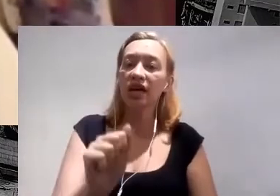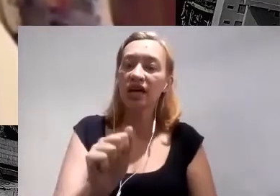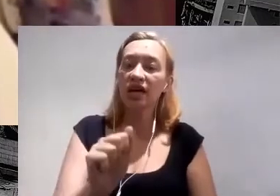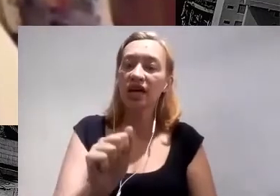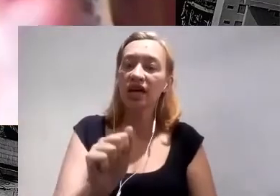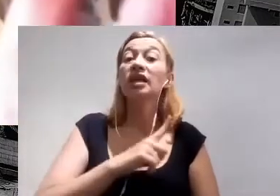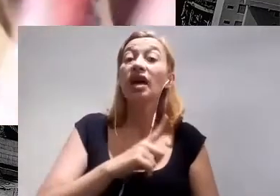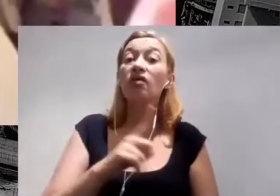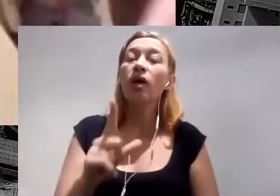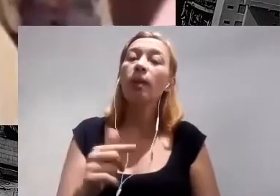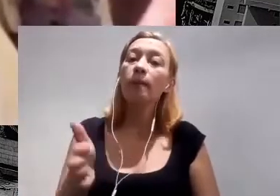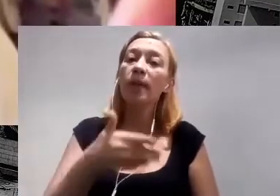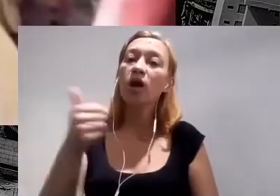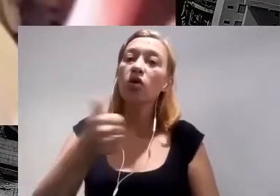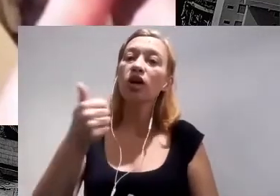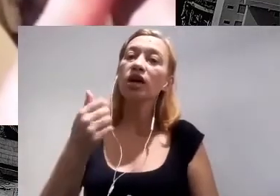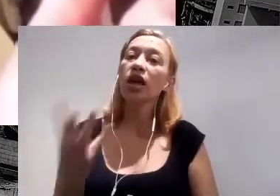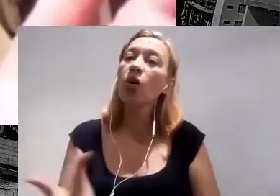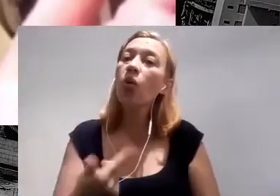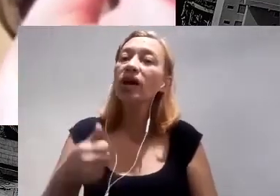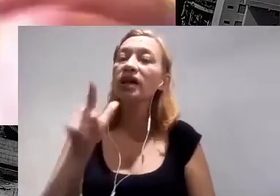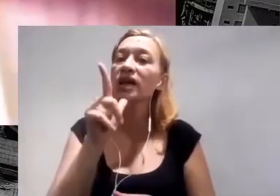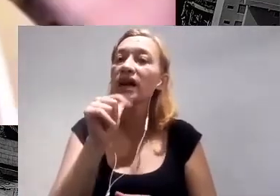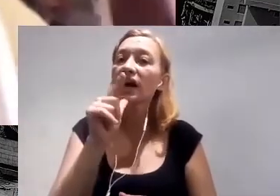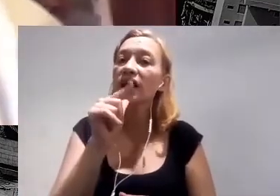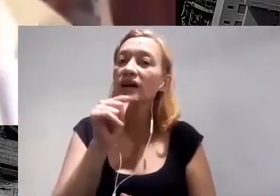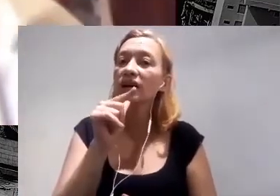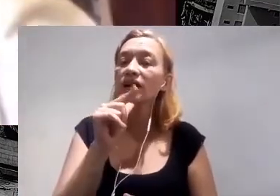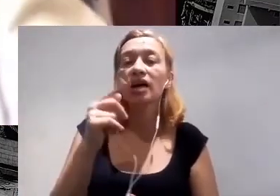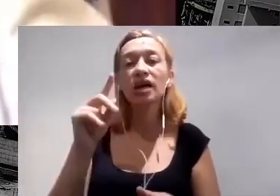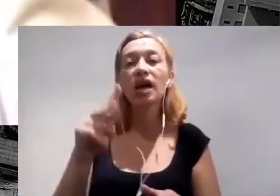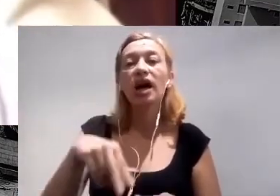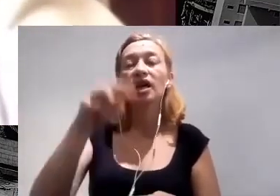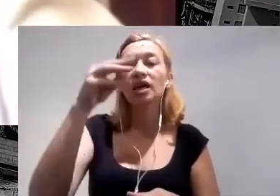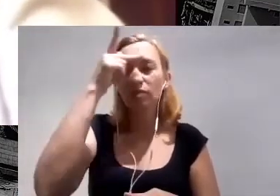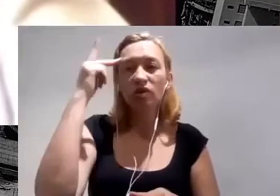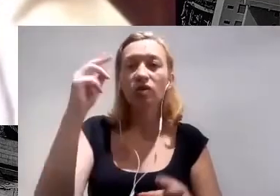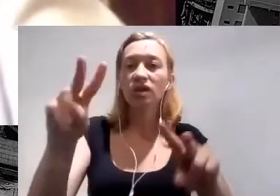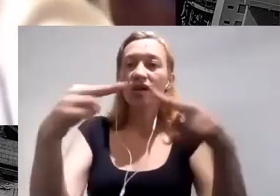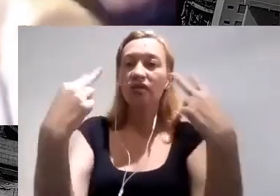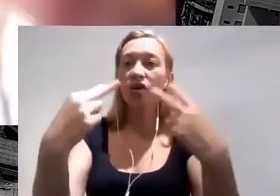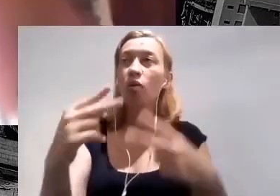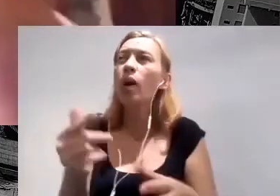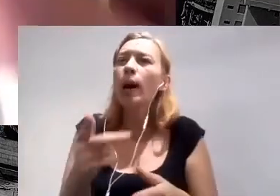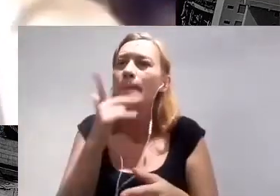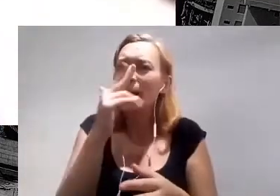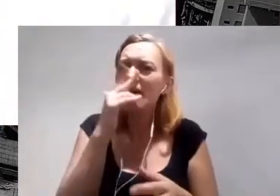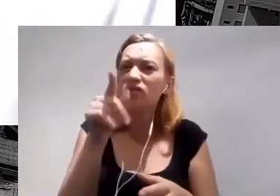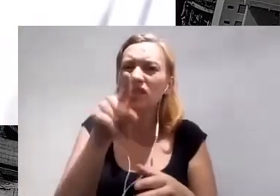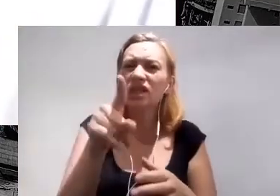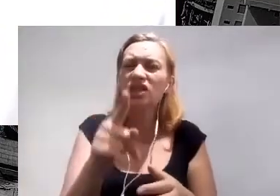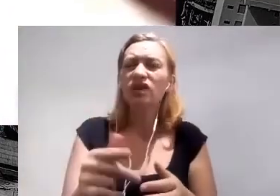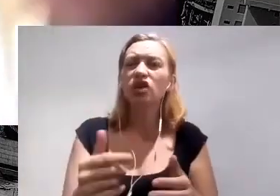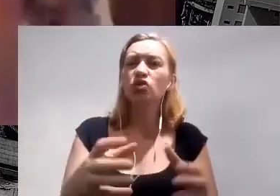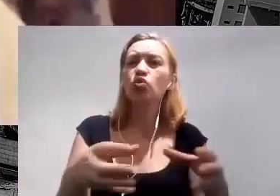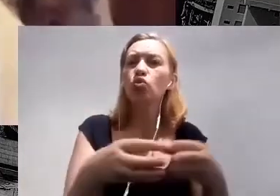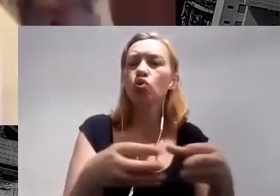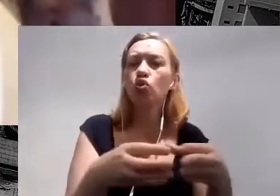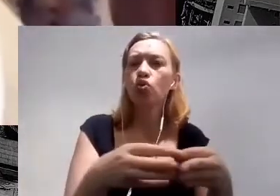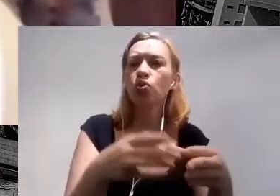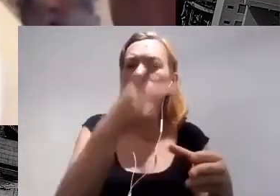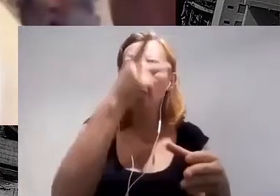de água. Traduzindo para quem está vendo, é como se você tivesse um time de futebol, o time saiu da Série B e foi para a Série A.